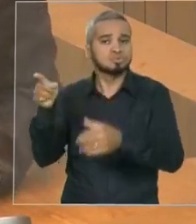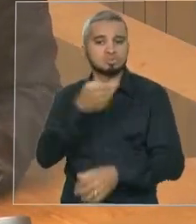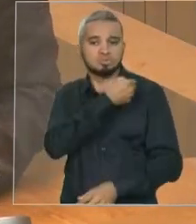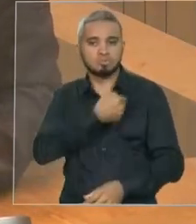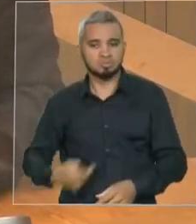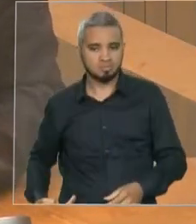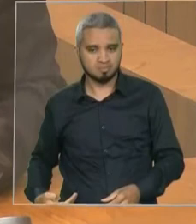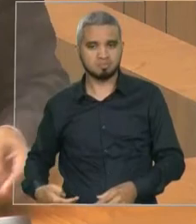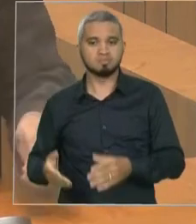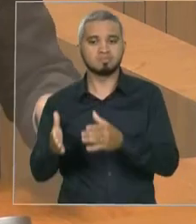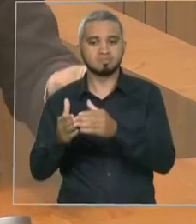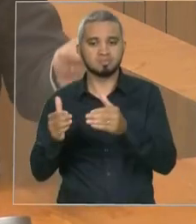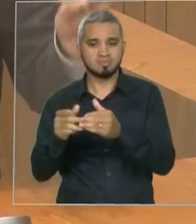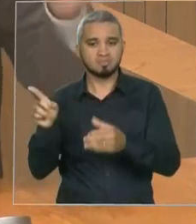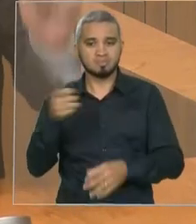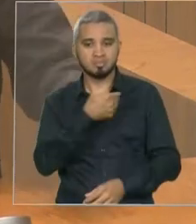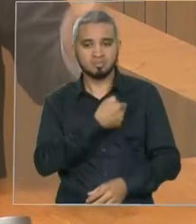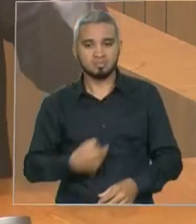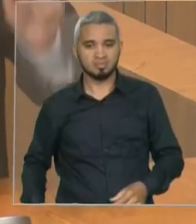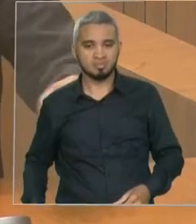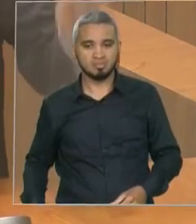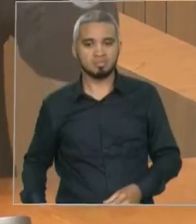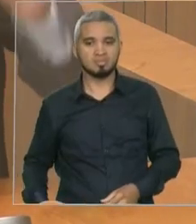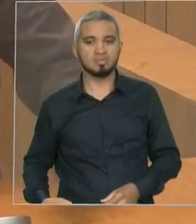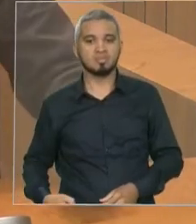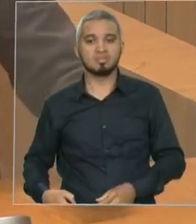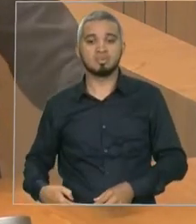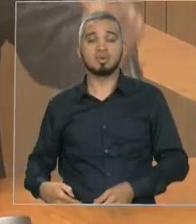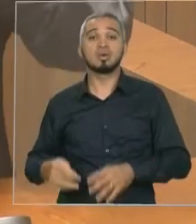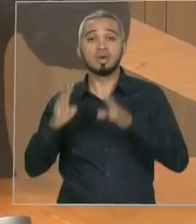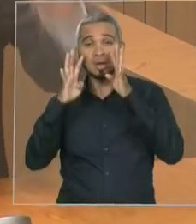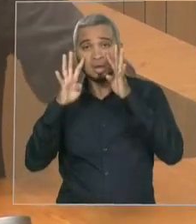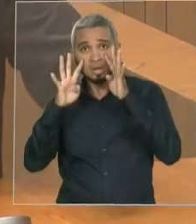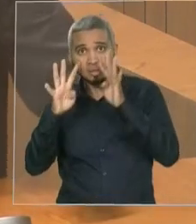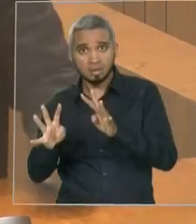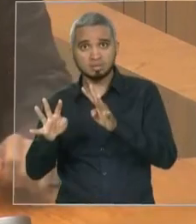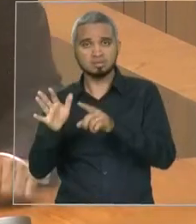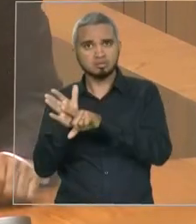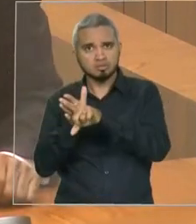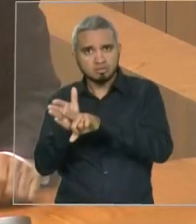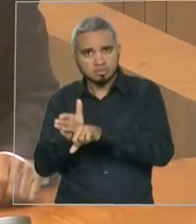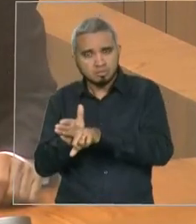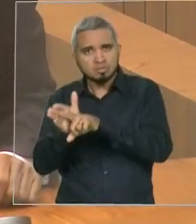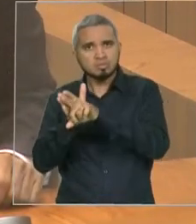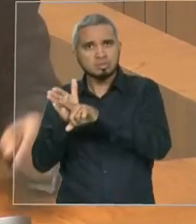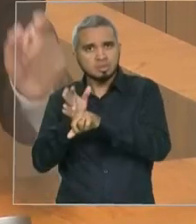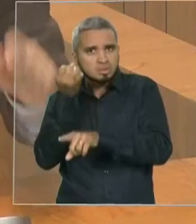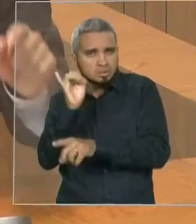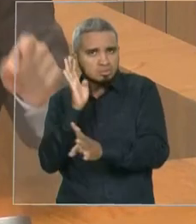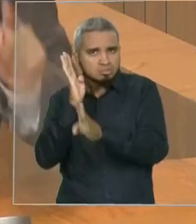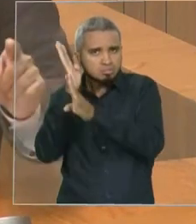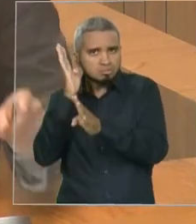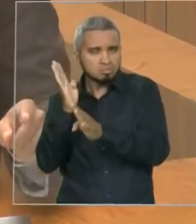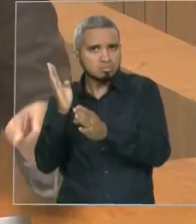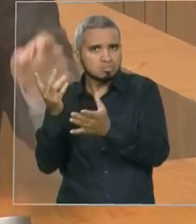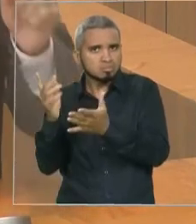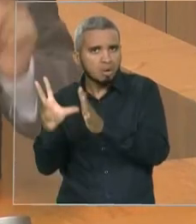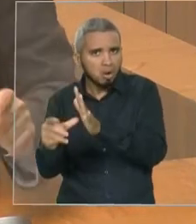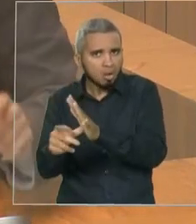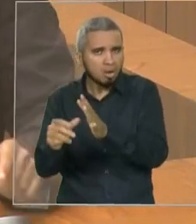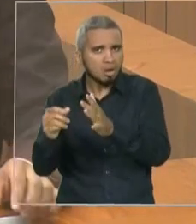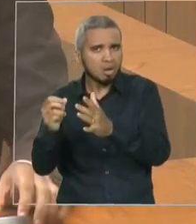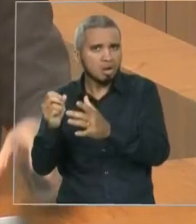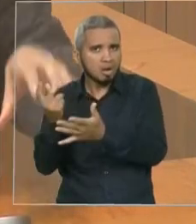solicitando ao governo do Estado do Maranhão, a atenção total na investigação da possibilidade de fraude, bem como também